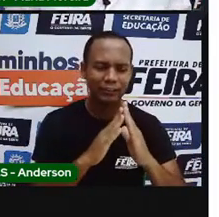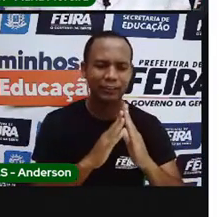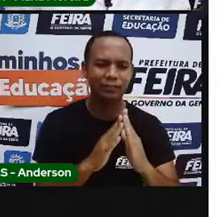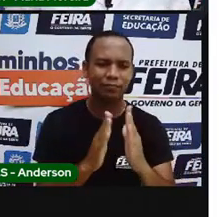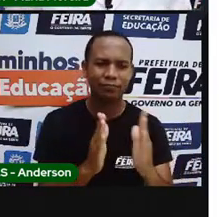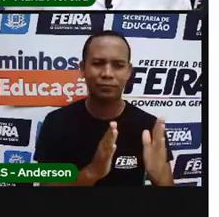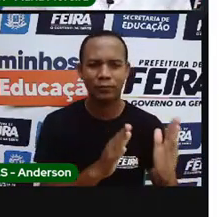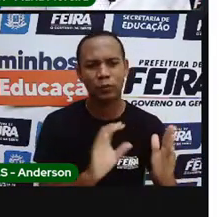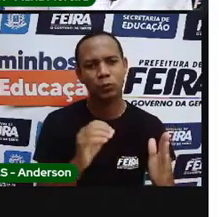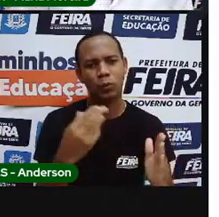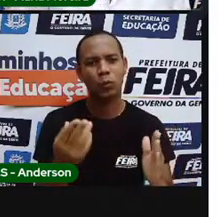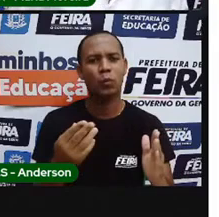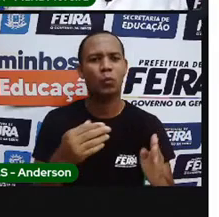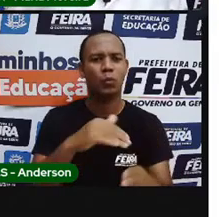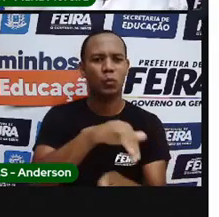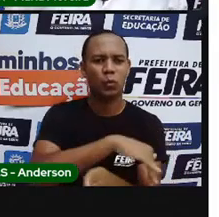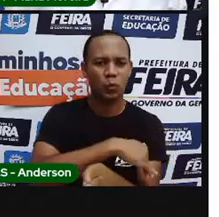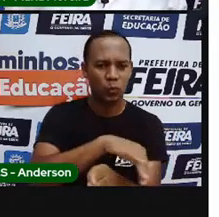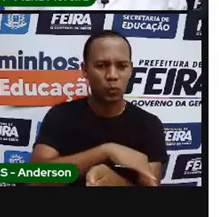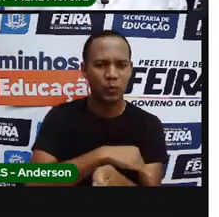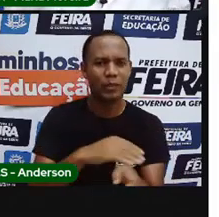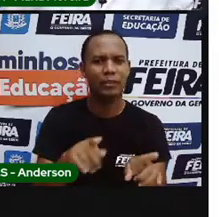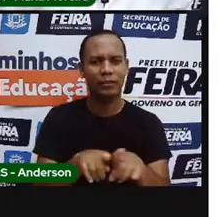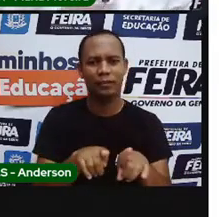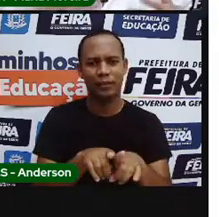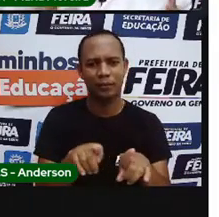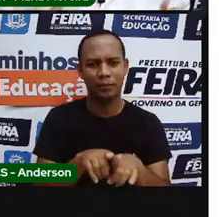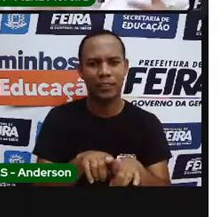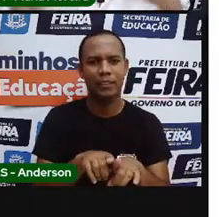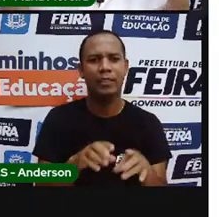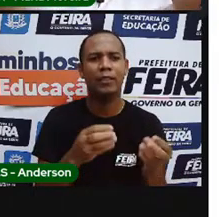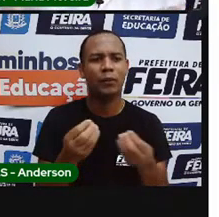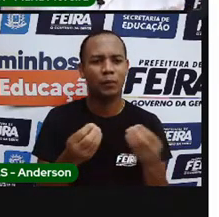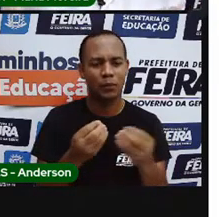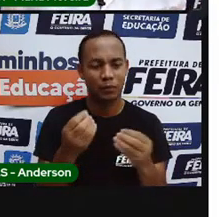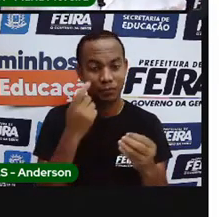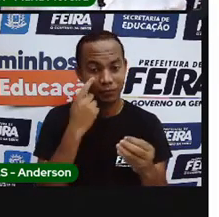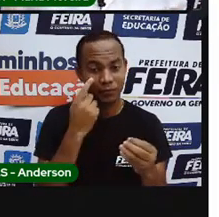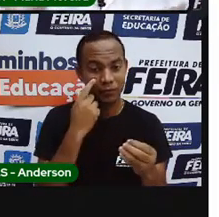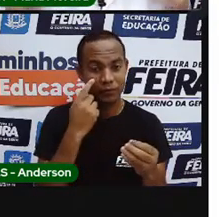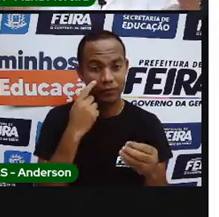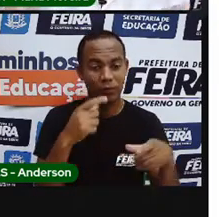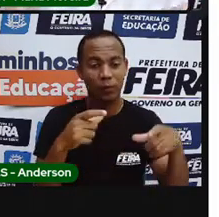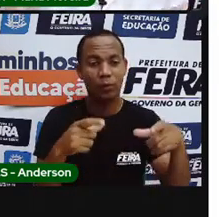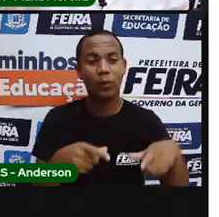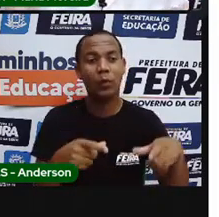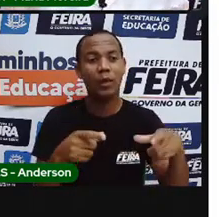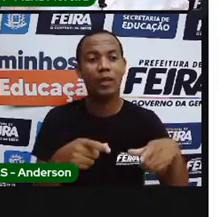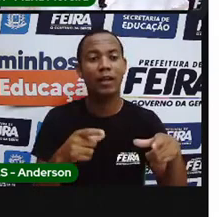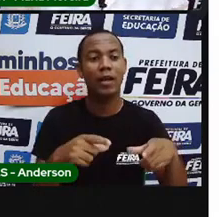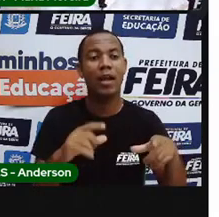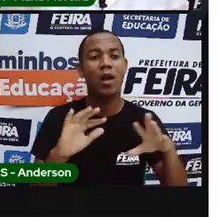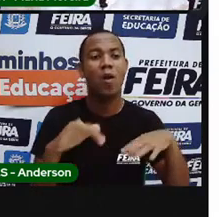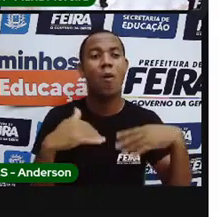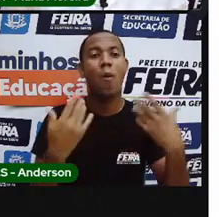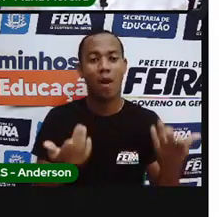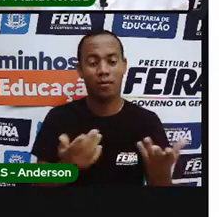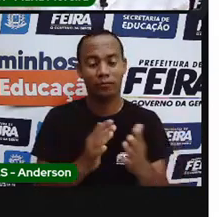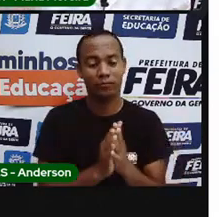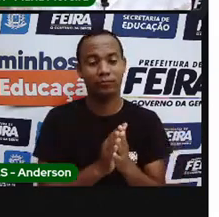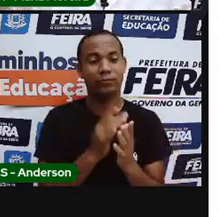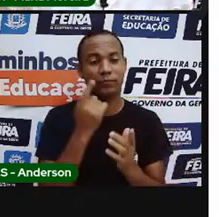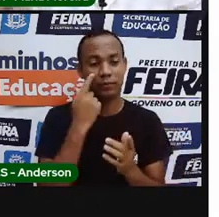tentem fazer na rua ou no prédio pessoal que mora em apartamento dos residenciais ou rios que moram em outro tipo de